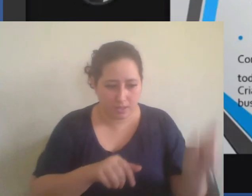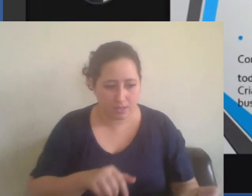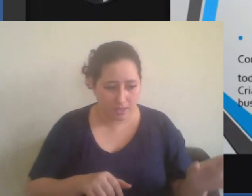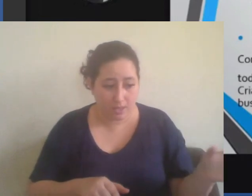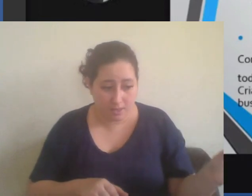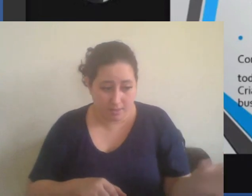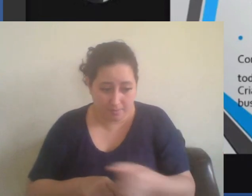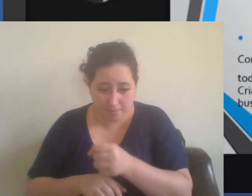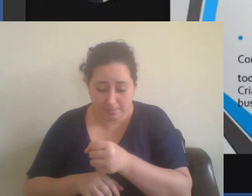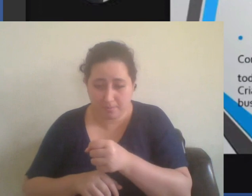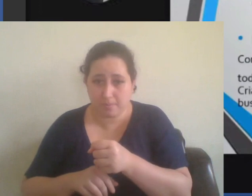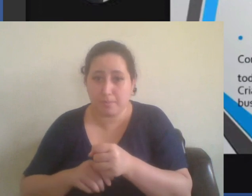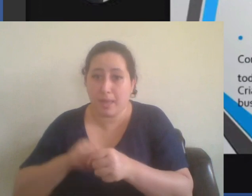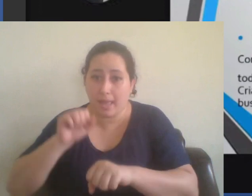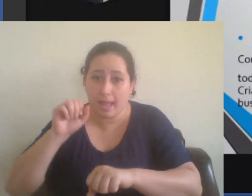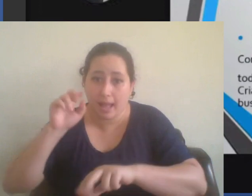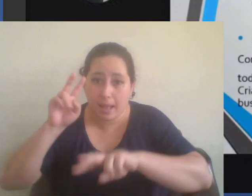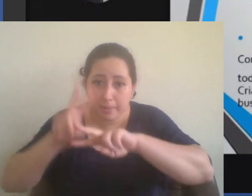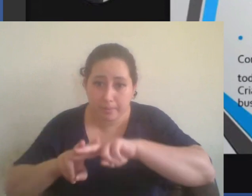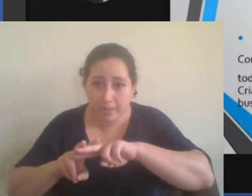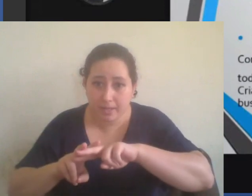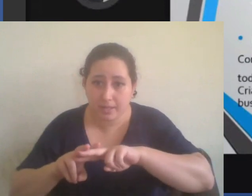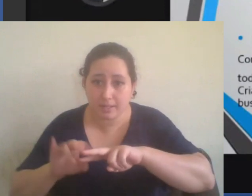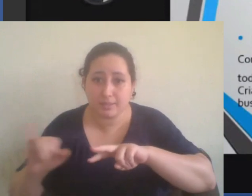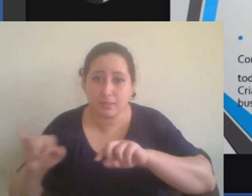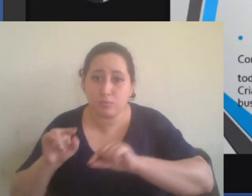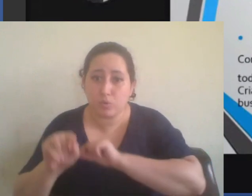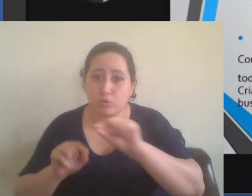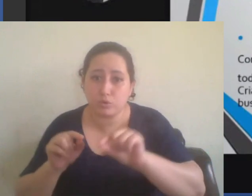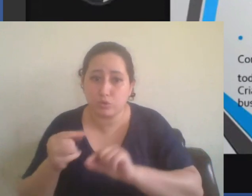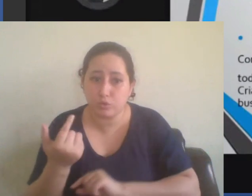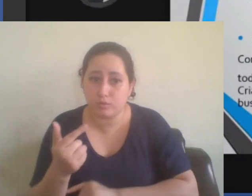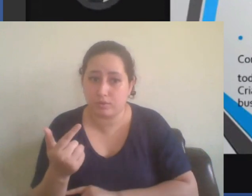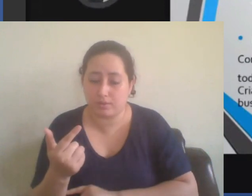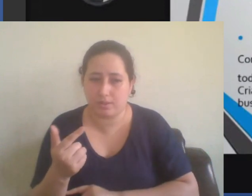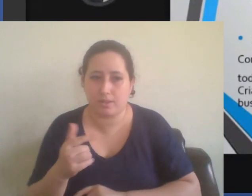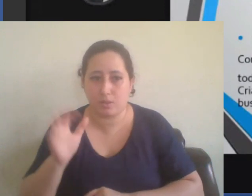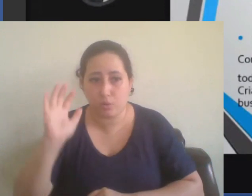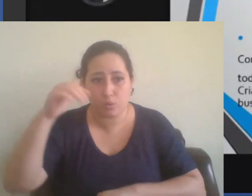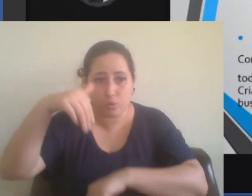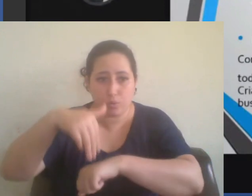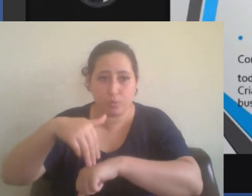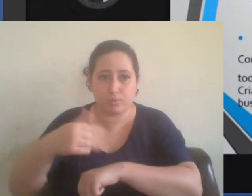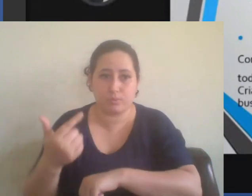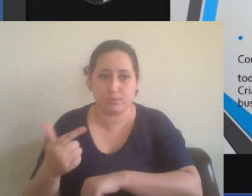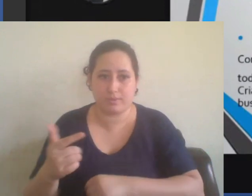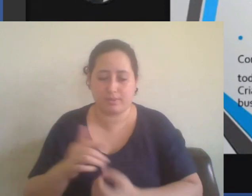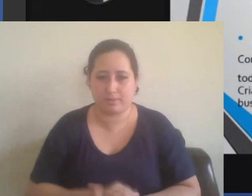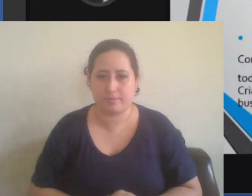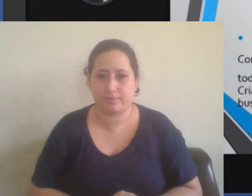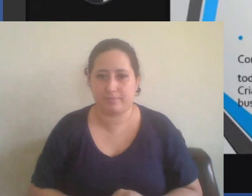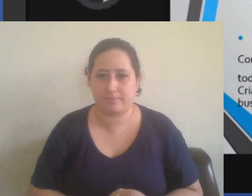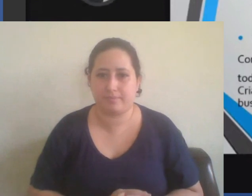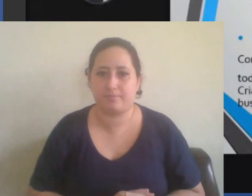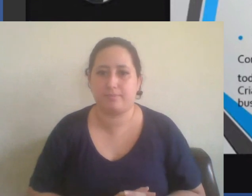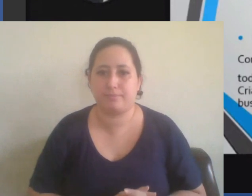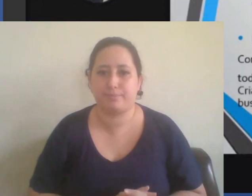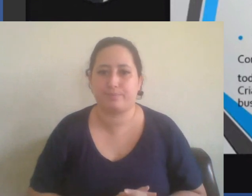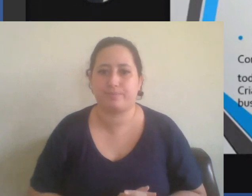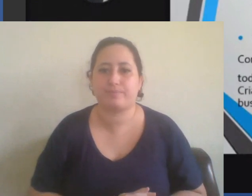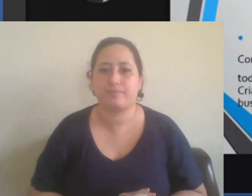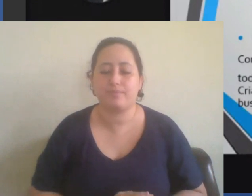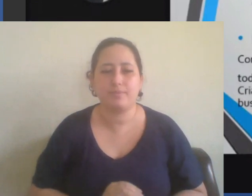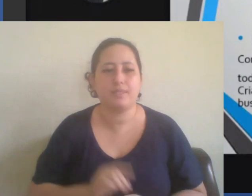demonstrado. já a declaração de independência dos Estados Unidos